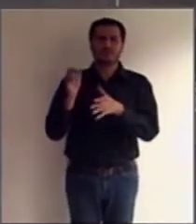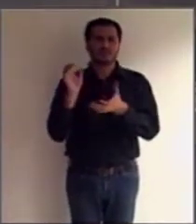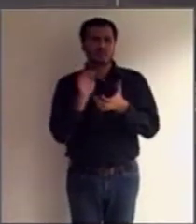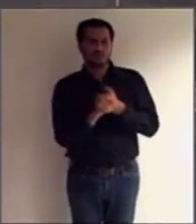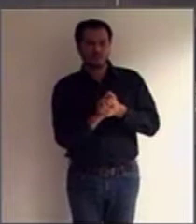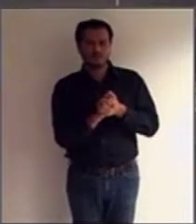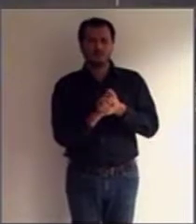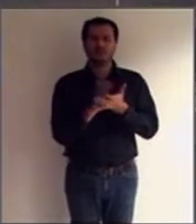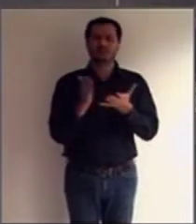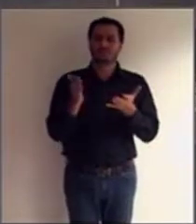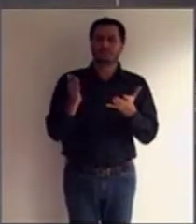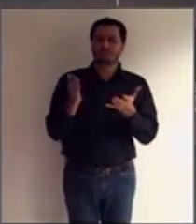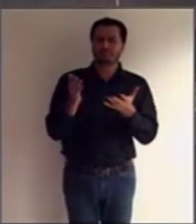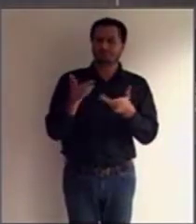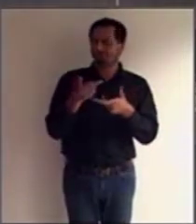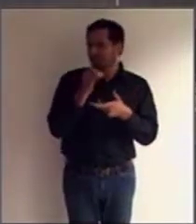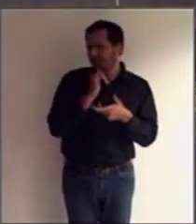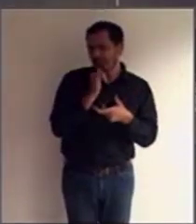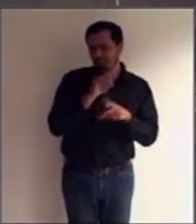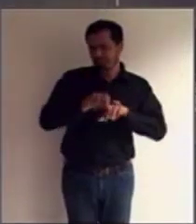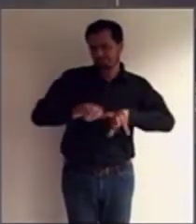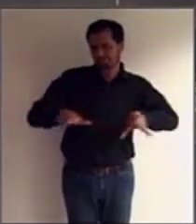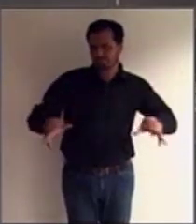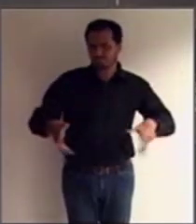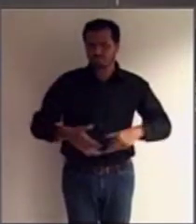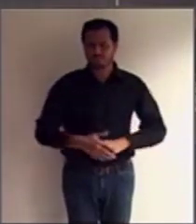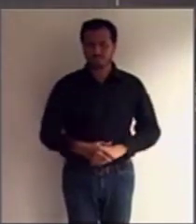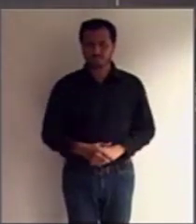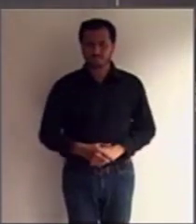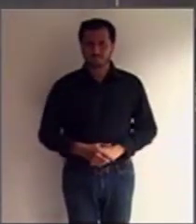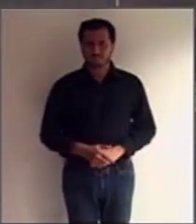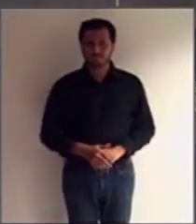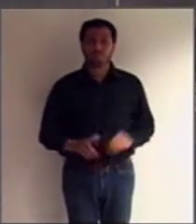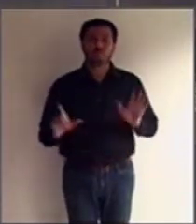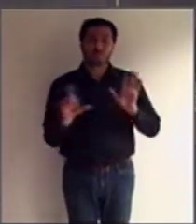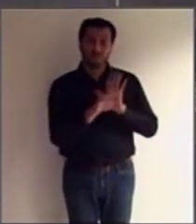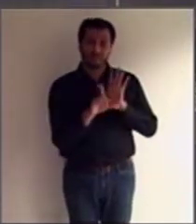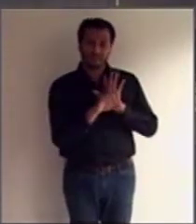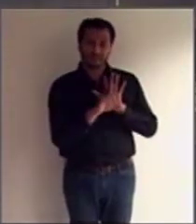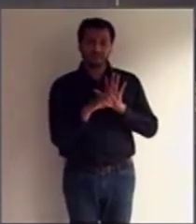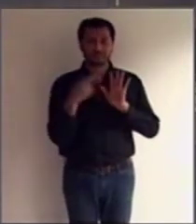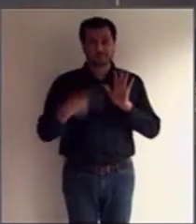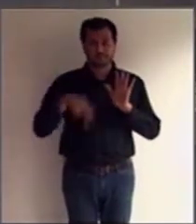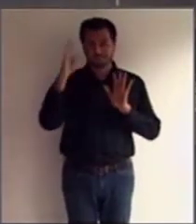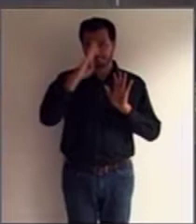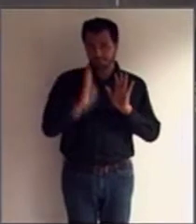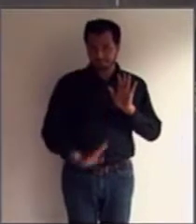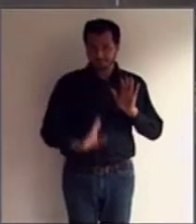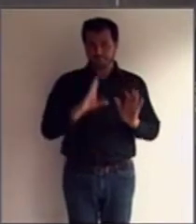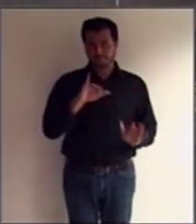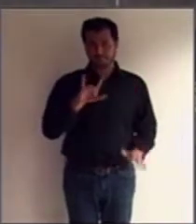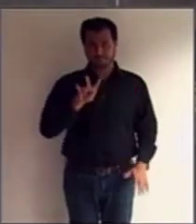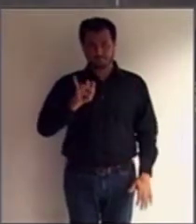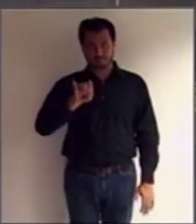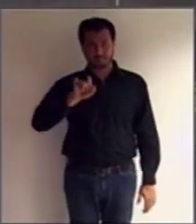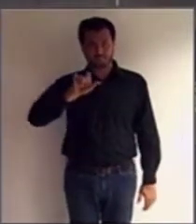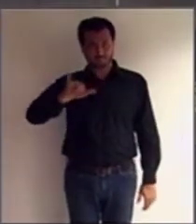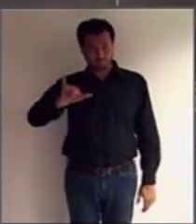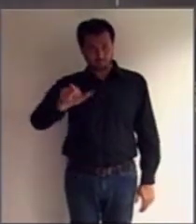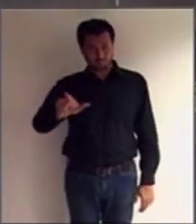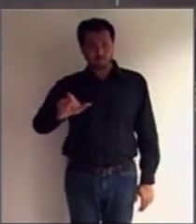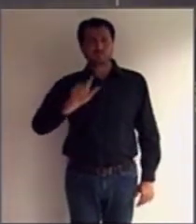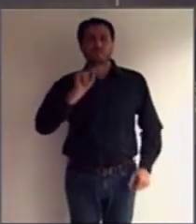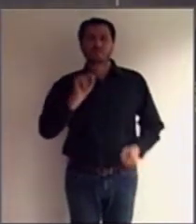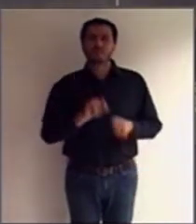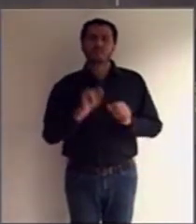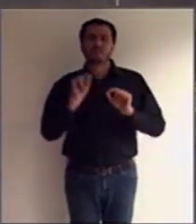comunhão total de bens, por exemplo. A lei, a lei civil brasileira, nesse ponto específico, aproxima-se da